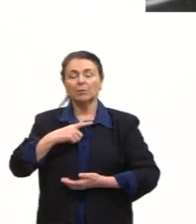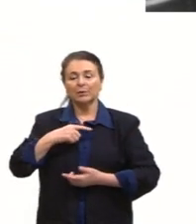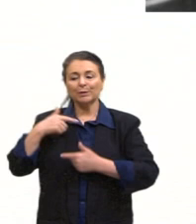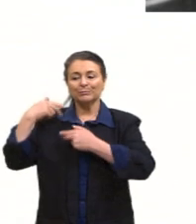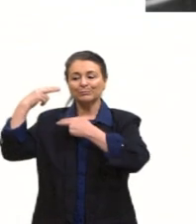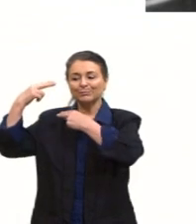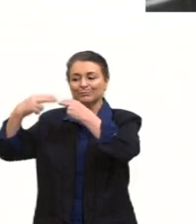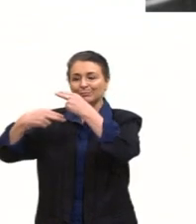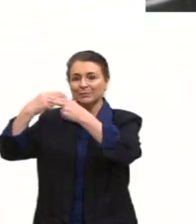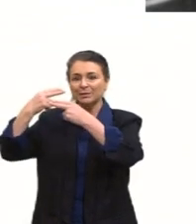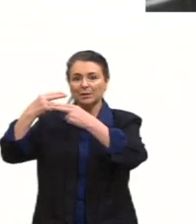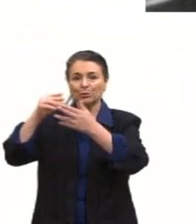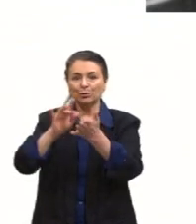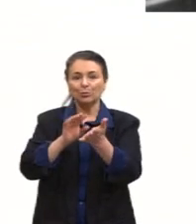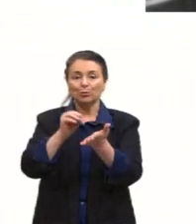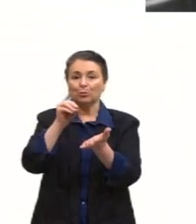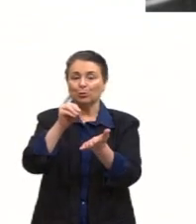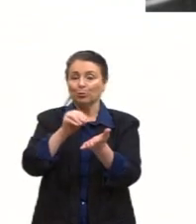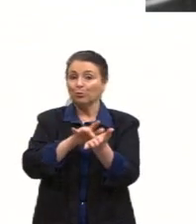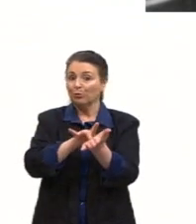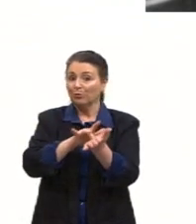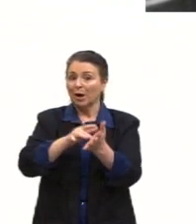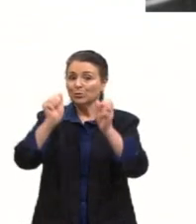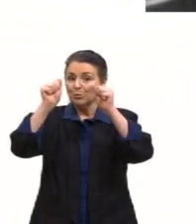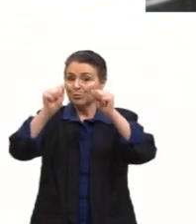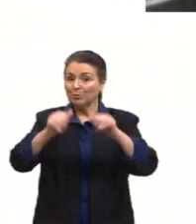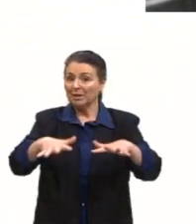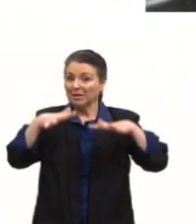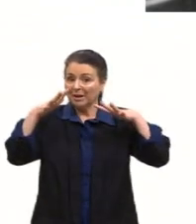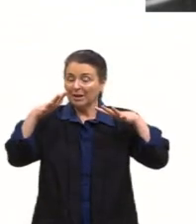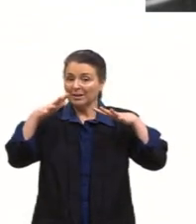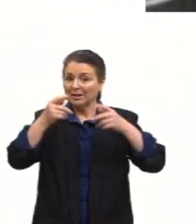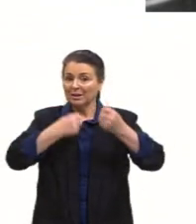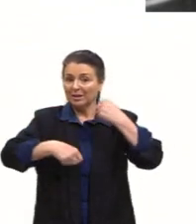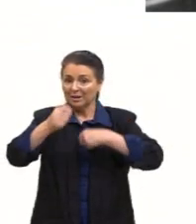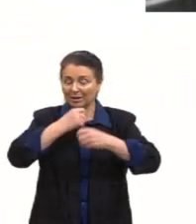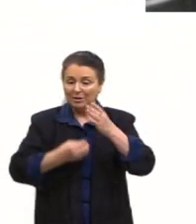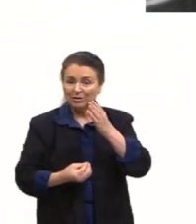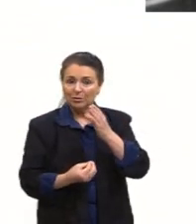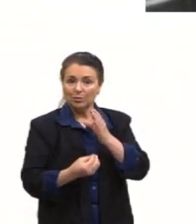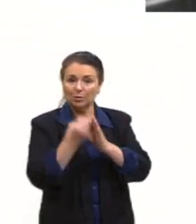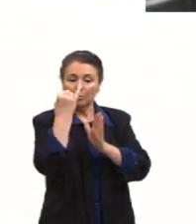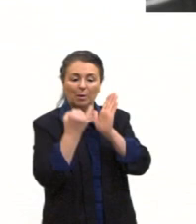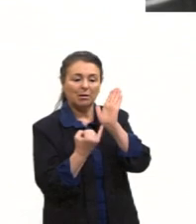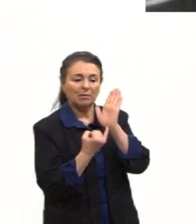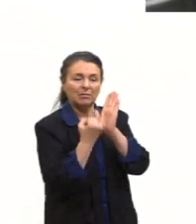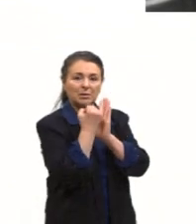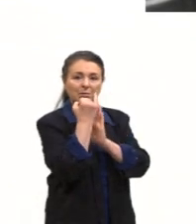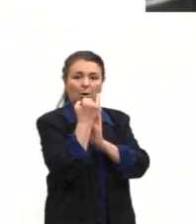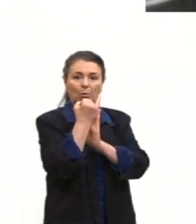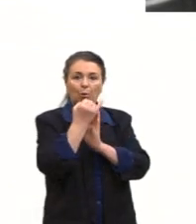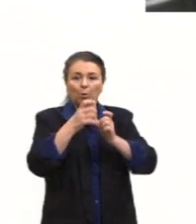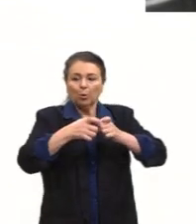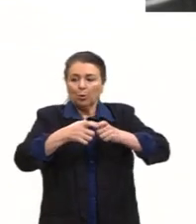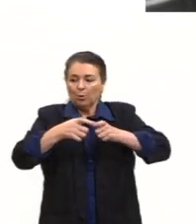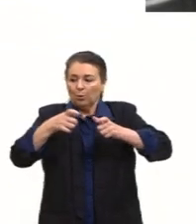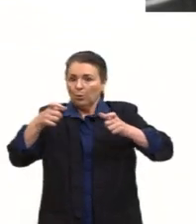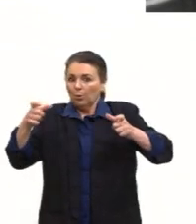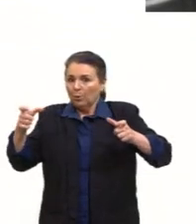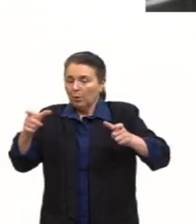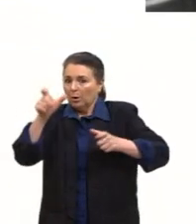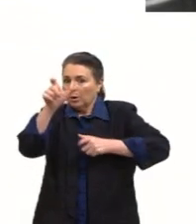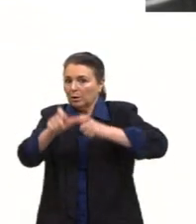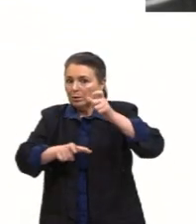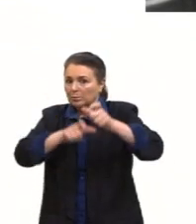falso milagre econômico de muitos empréstimos que geraram o quê? Uma inflação absurda. Então, as pessoas relatam que